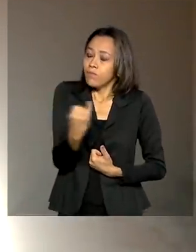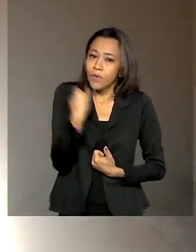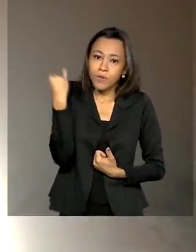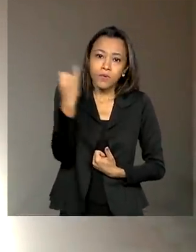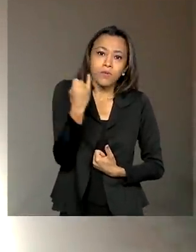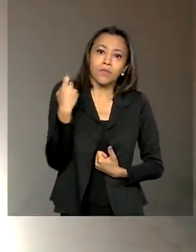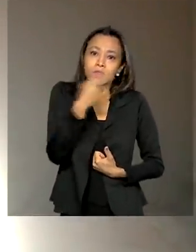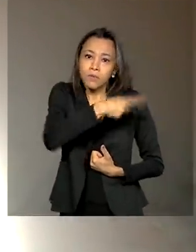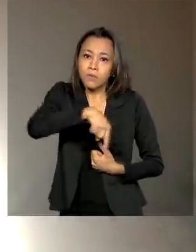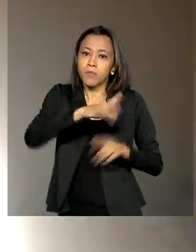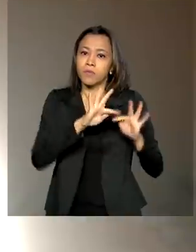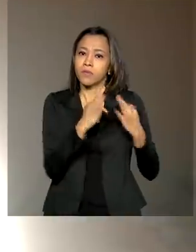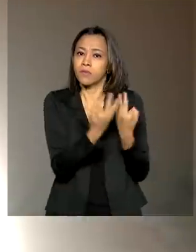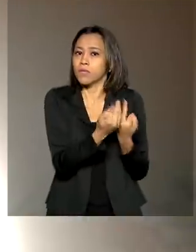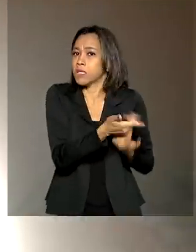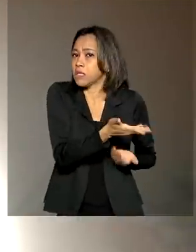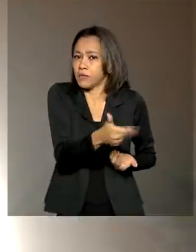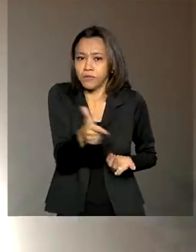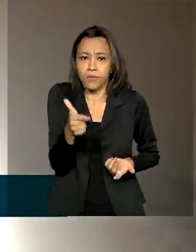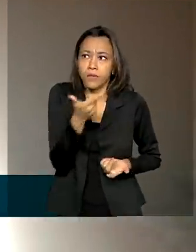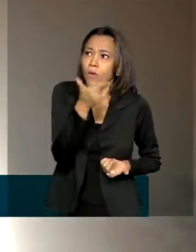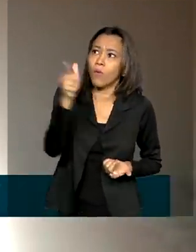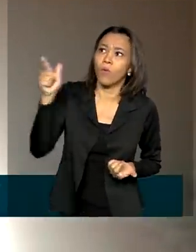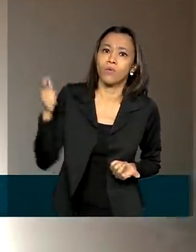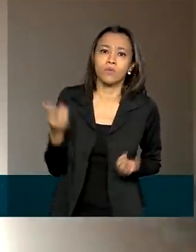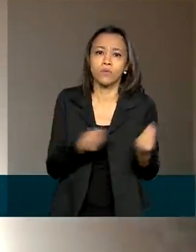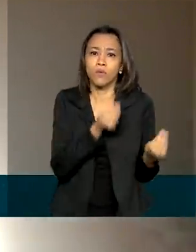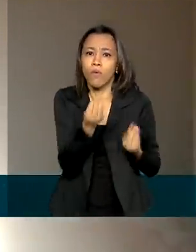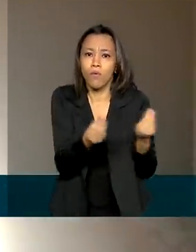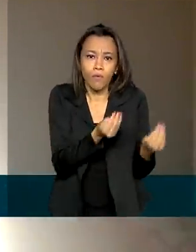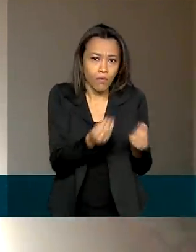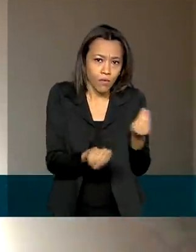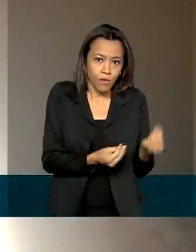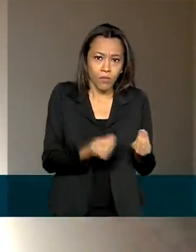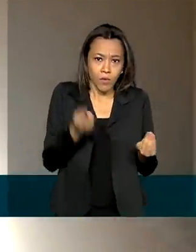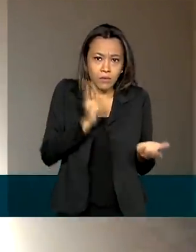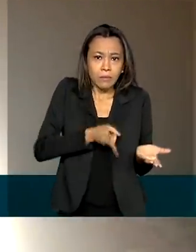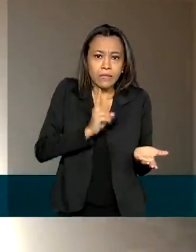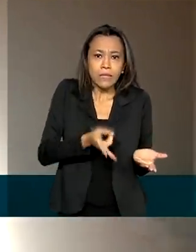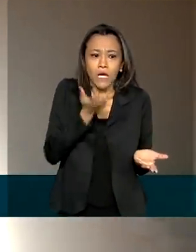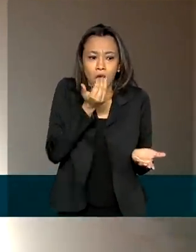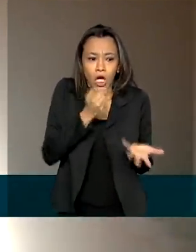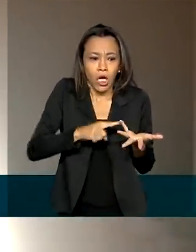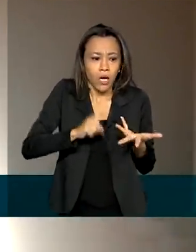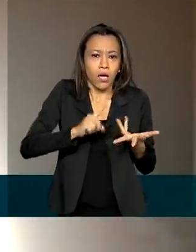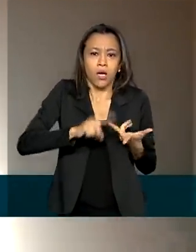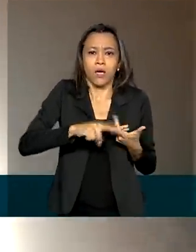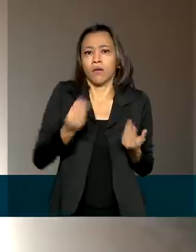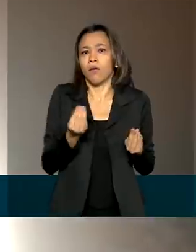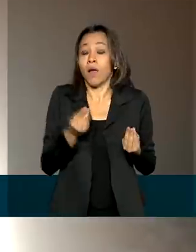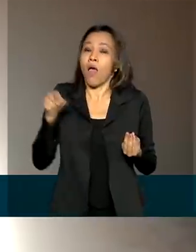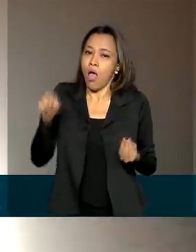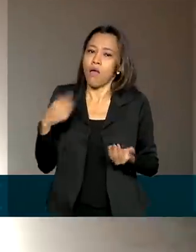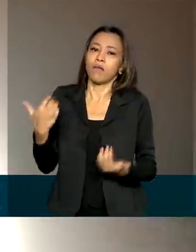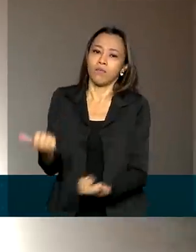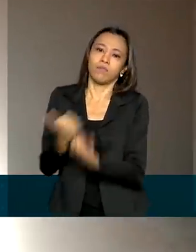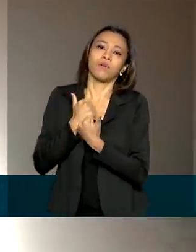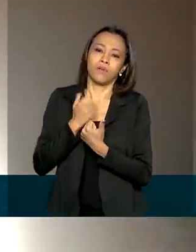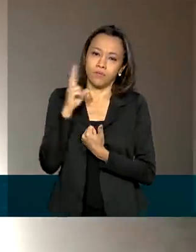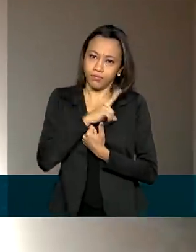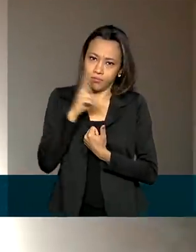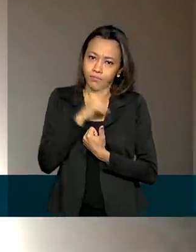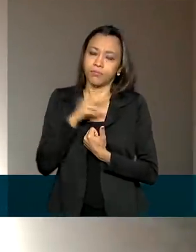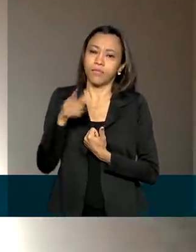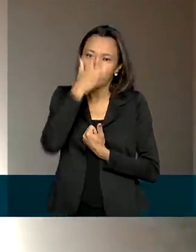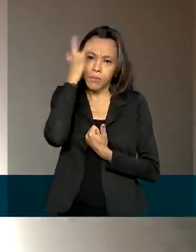não têm outro ou outros meios, outros recursos para se manter. Então, é uma forma de ajudar as